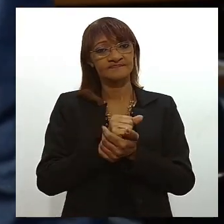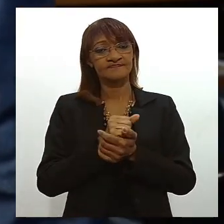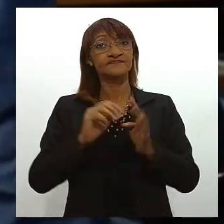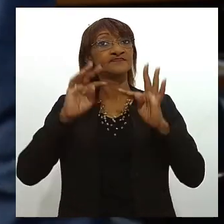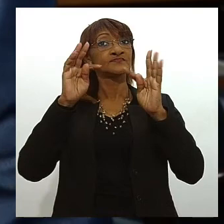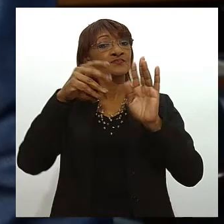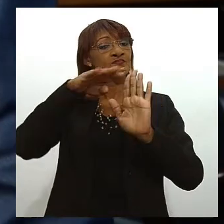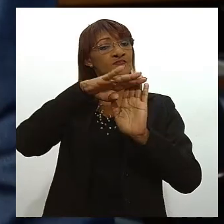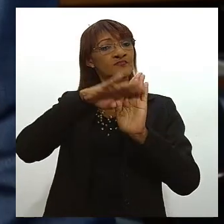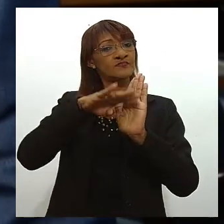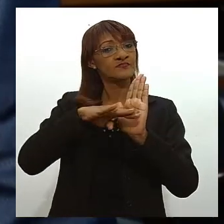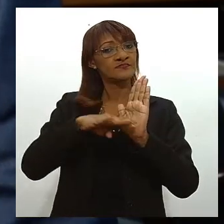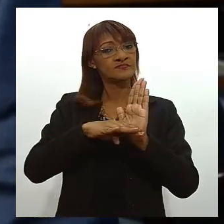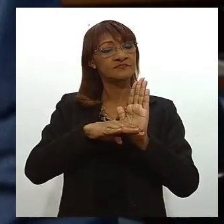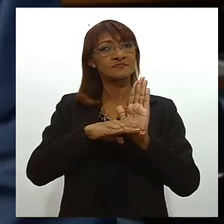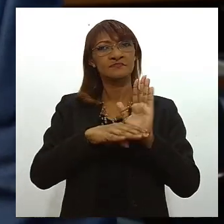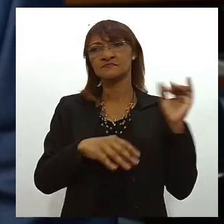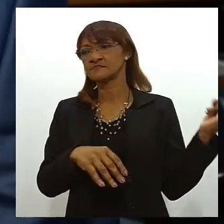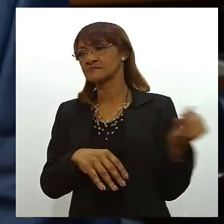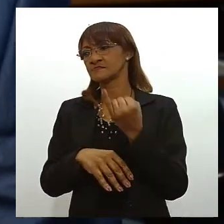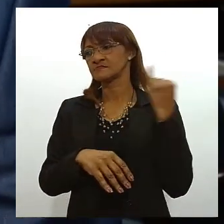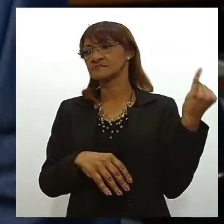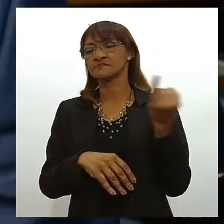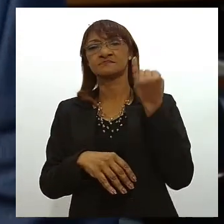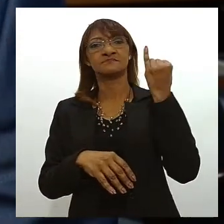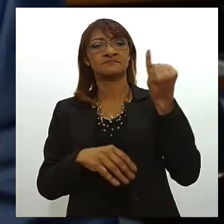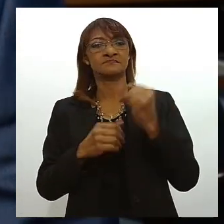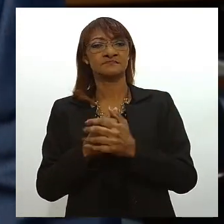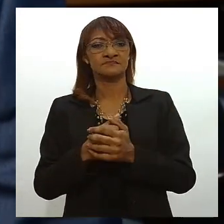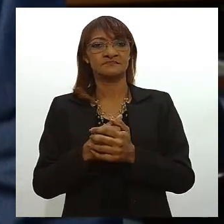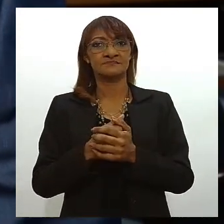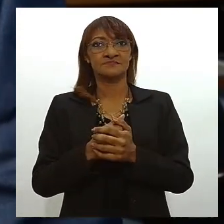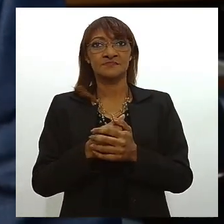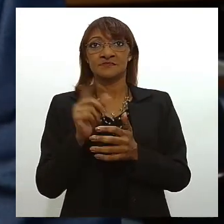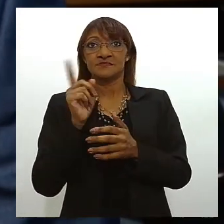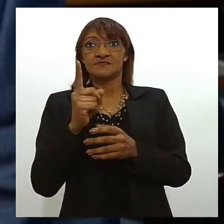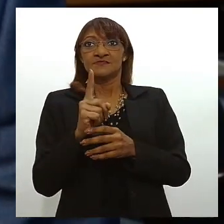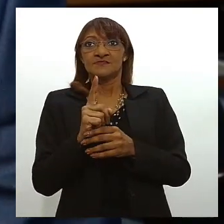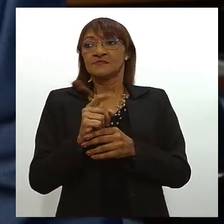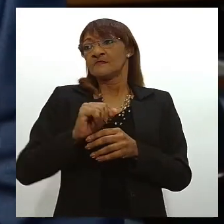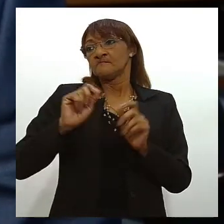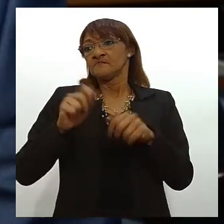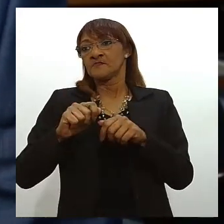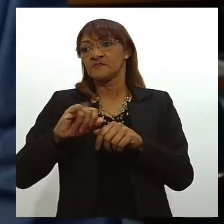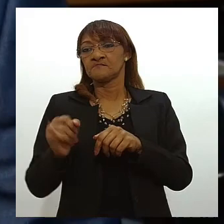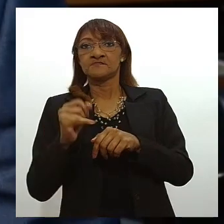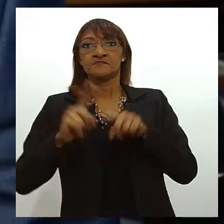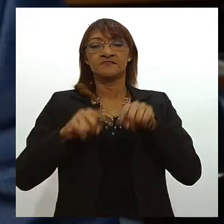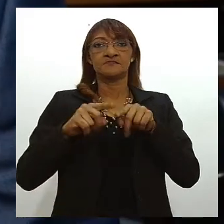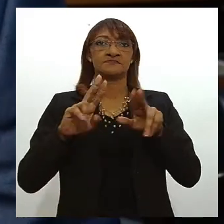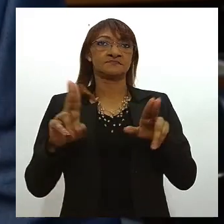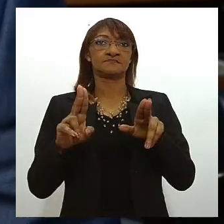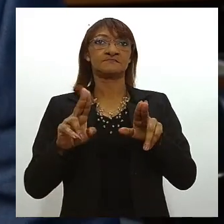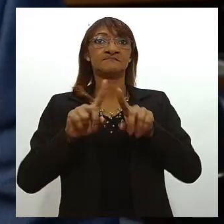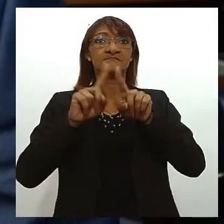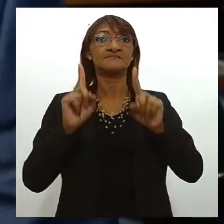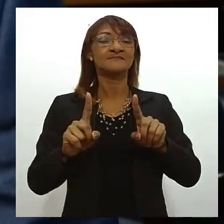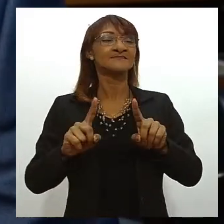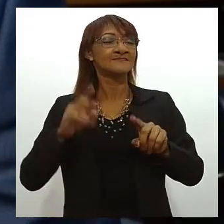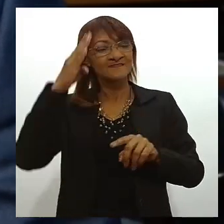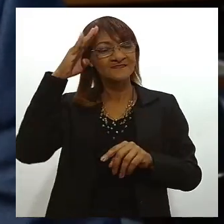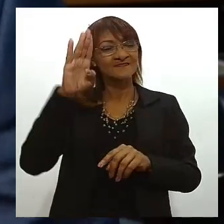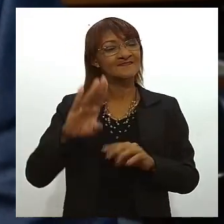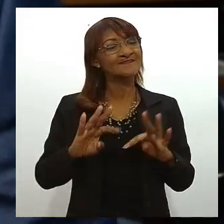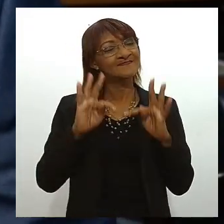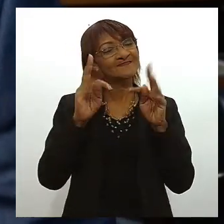plano de planejamento ele é essencial ele não é um luxo ele não é um acessório é uma parcela necessária para toda a administração pública e melhorar o